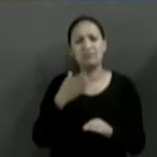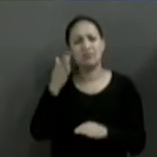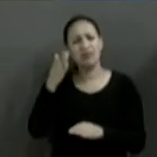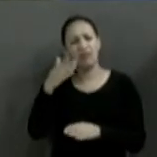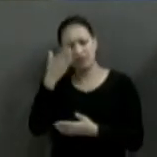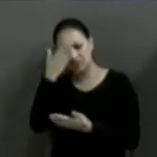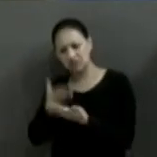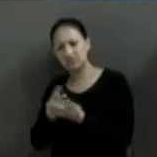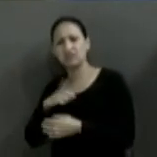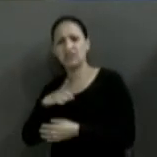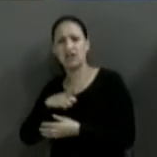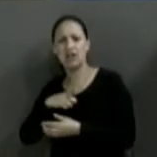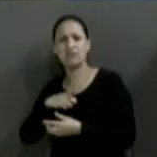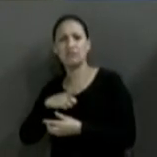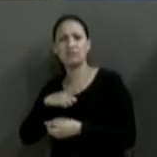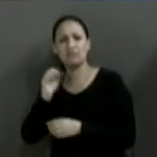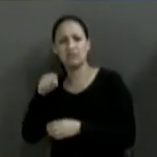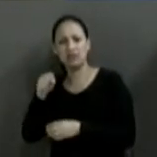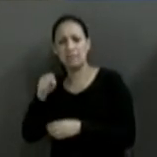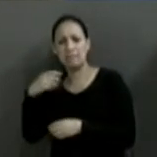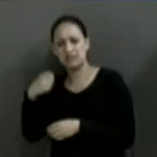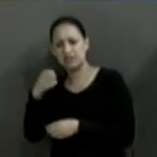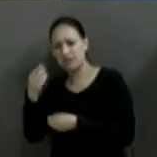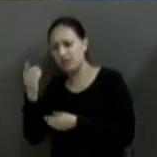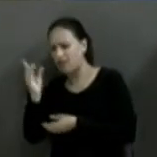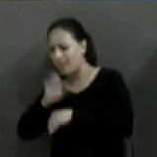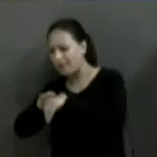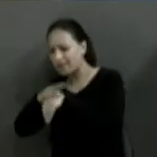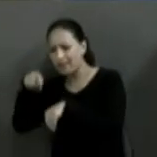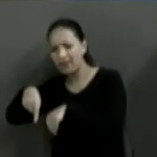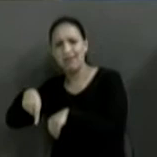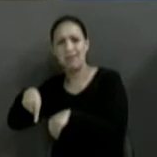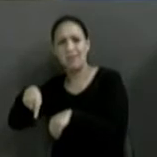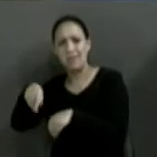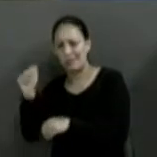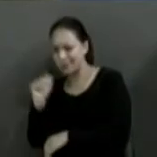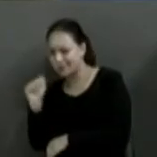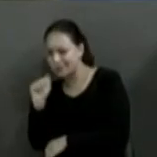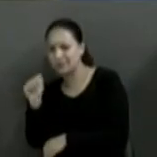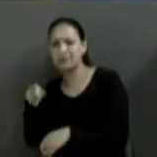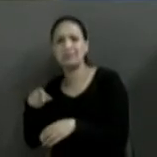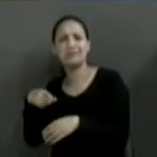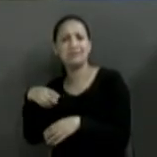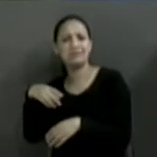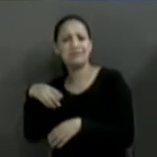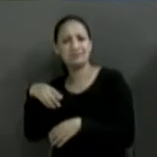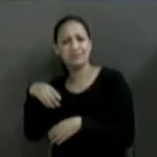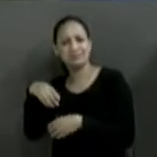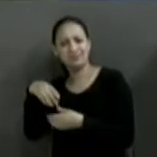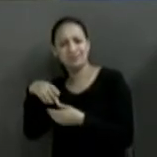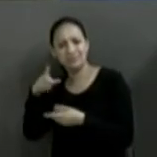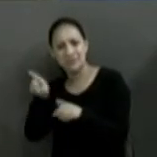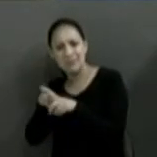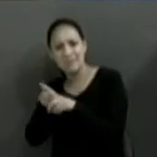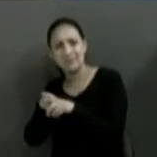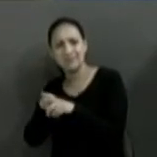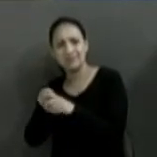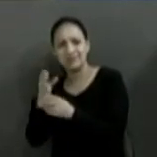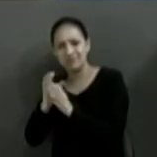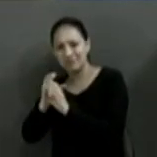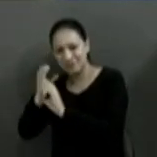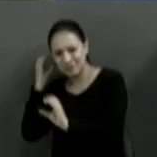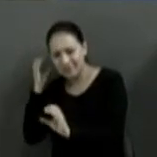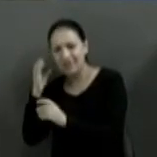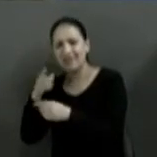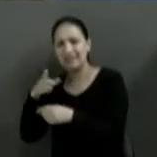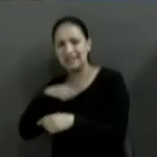excelentes quadros. Eu acho que a gente tem que dialogar com as associações, associações de arquitetos, associações de engenheiros que a gente tem em